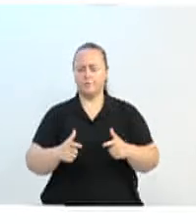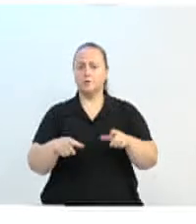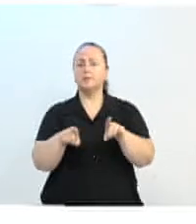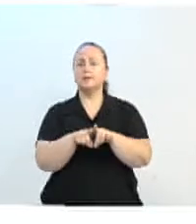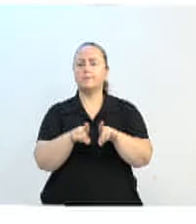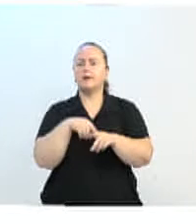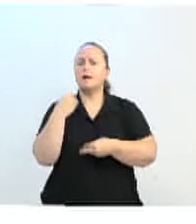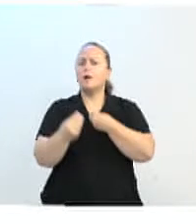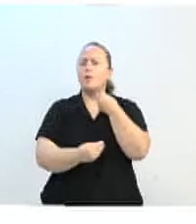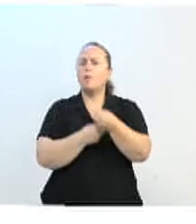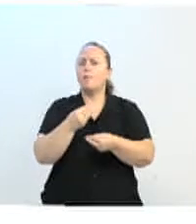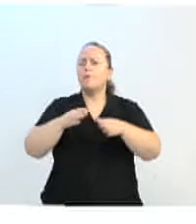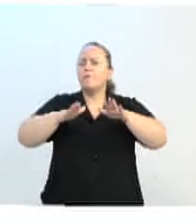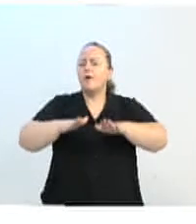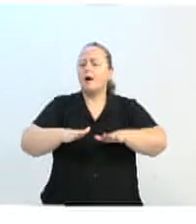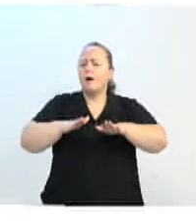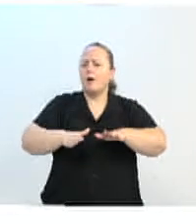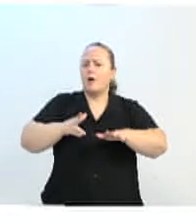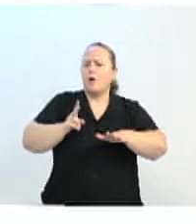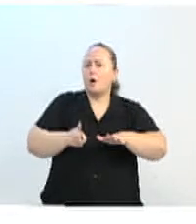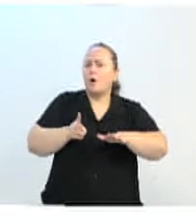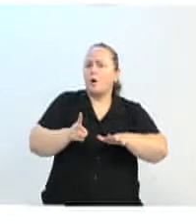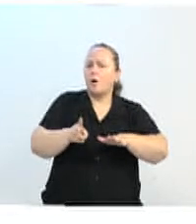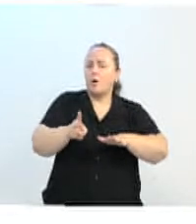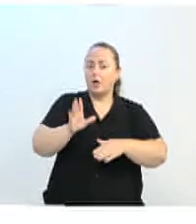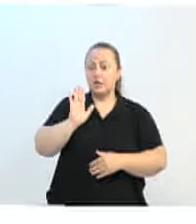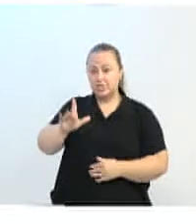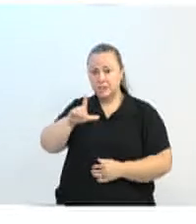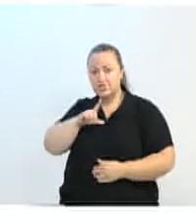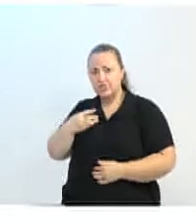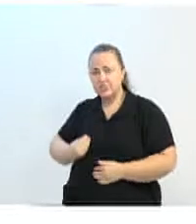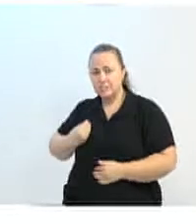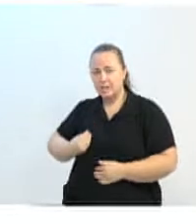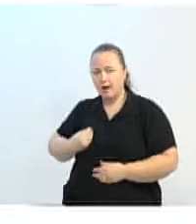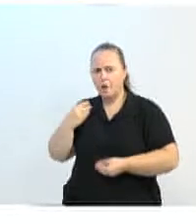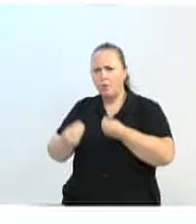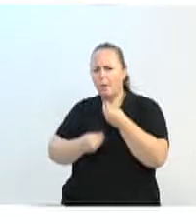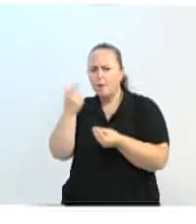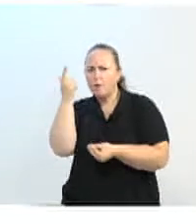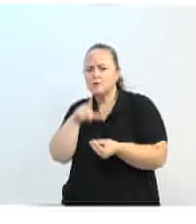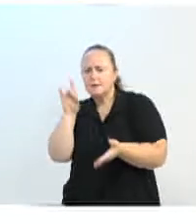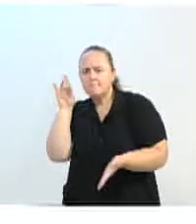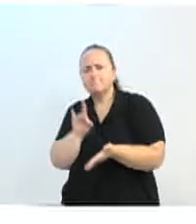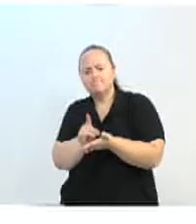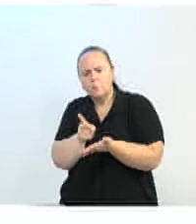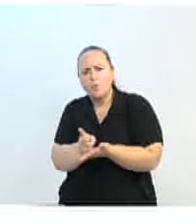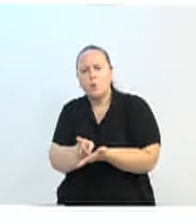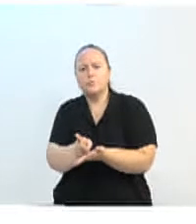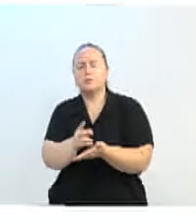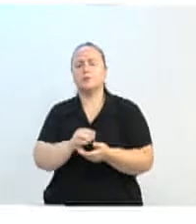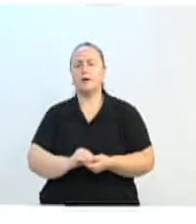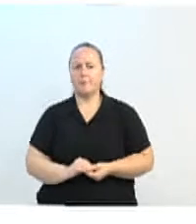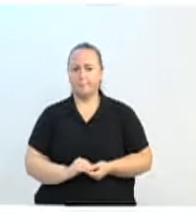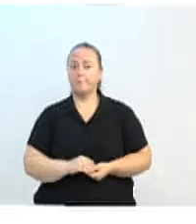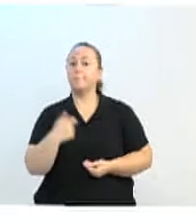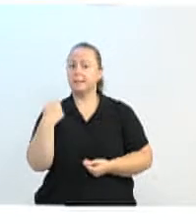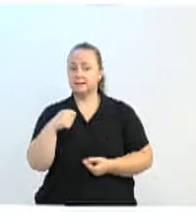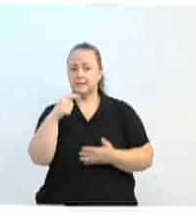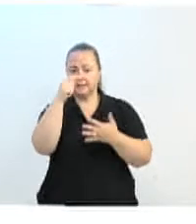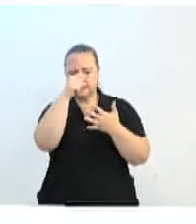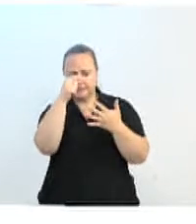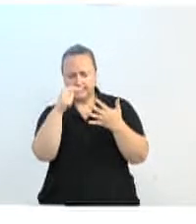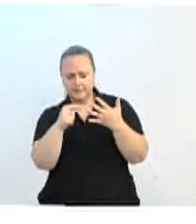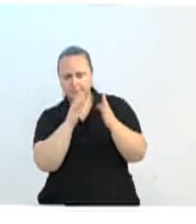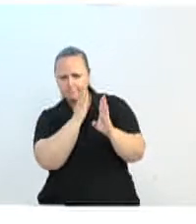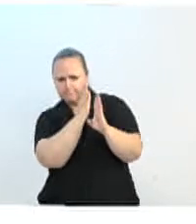permanência na rede catarinense daqueles centros que já estão instituídos. Ou seja, nós teremos indicadores para serem atendidos, e se esses não